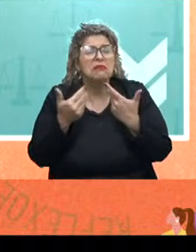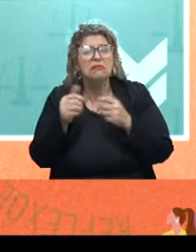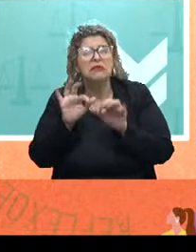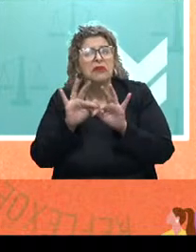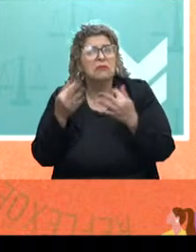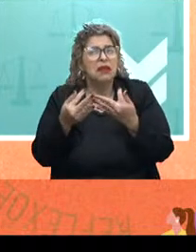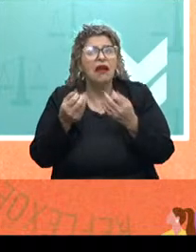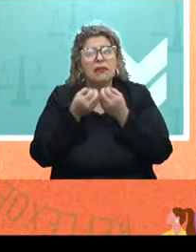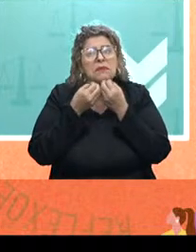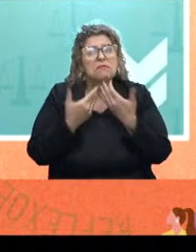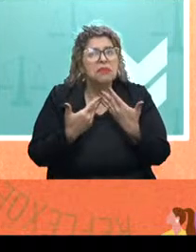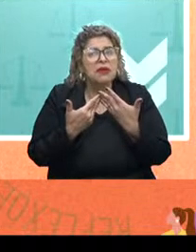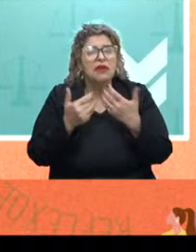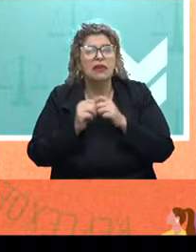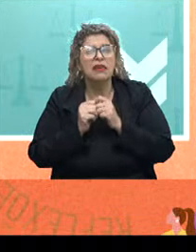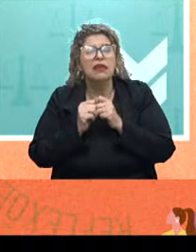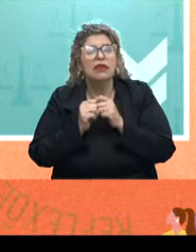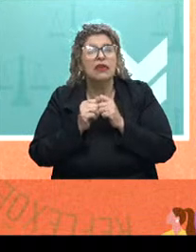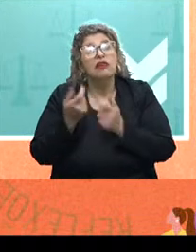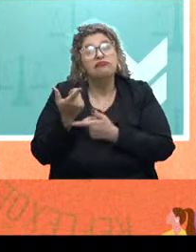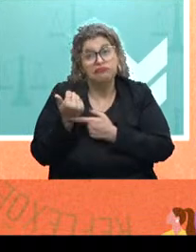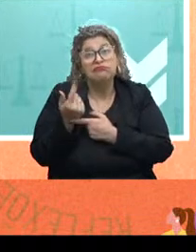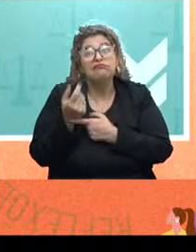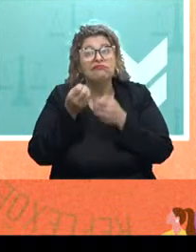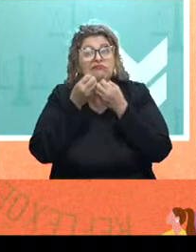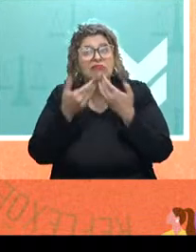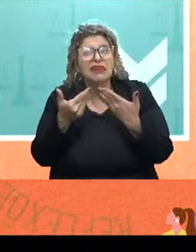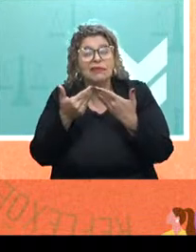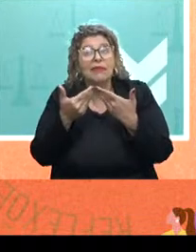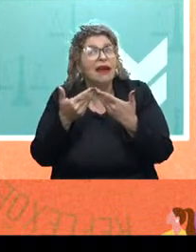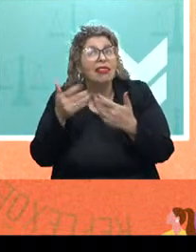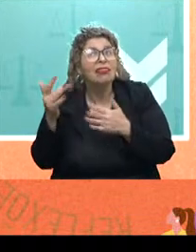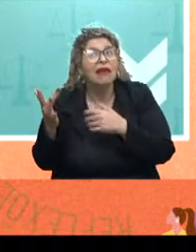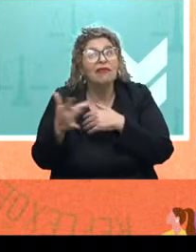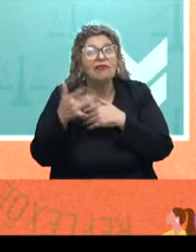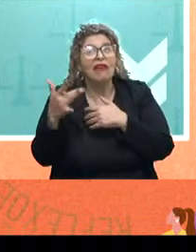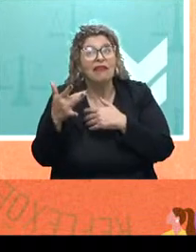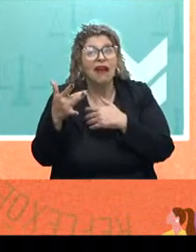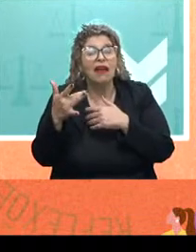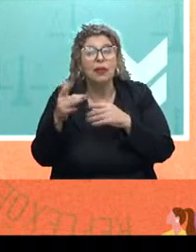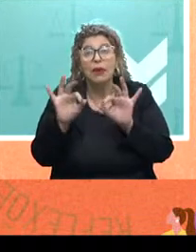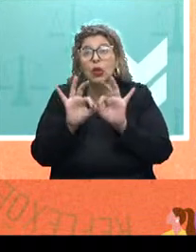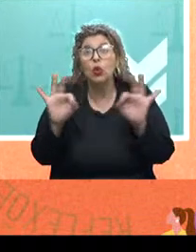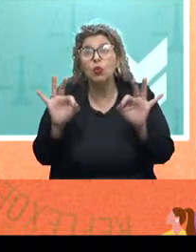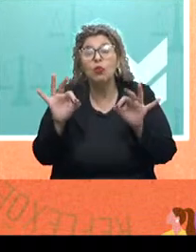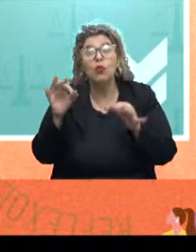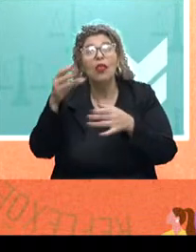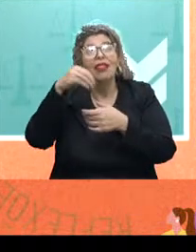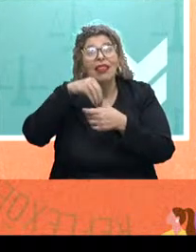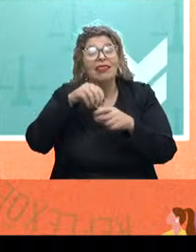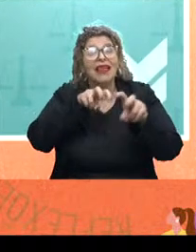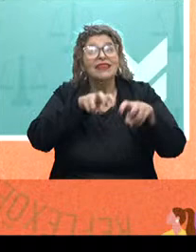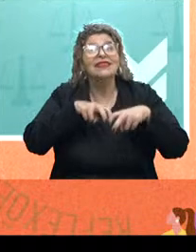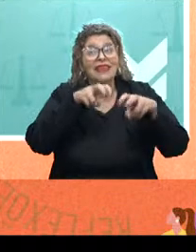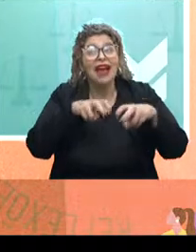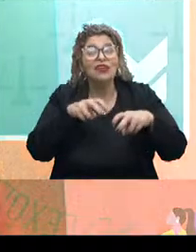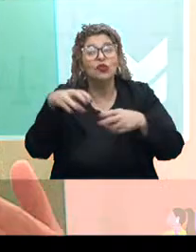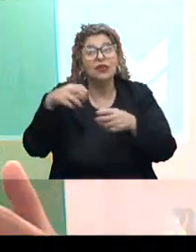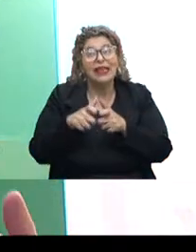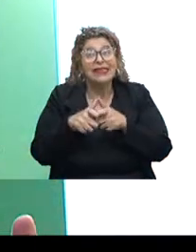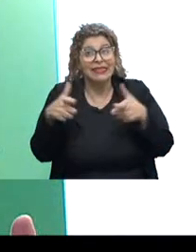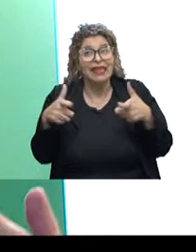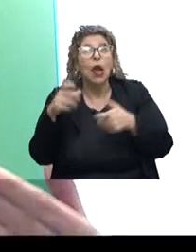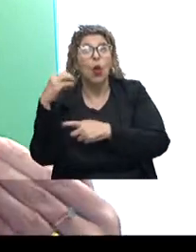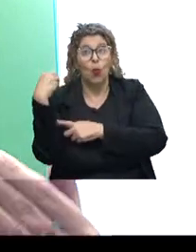familiar, estavam bem do ponto de vista financeiro. Só que tem um detalhe, isso é mais comum no interior. Quando eu vou para grandes cidades,